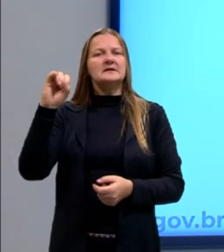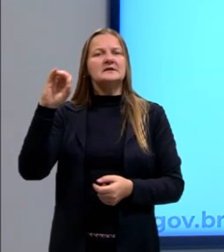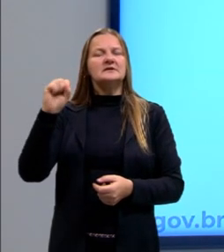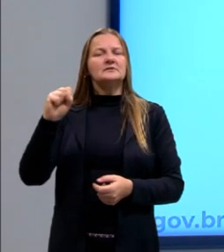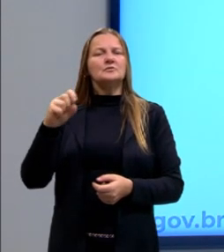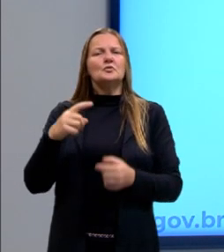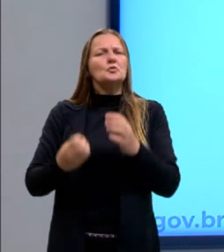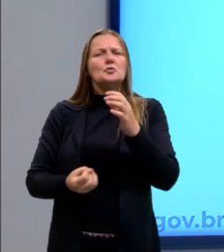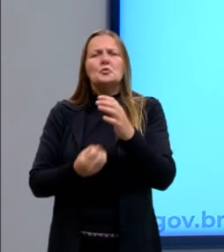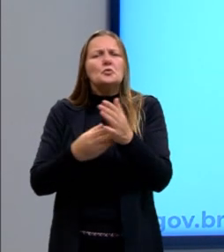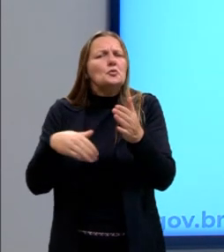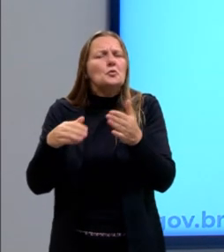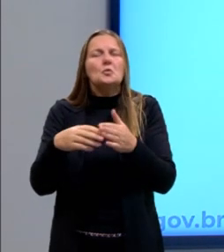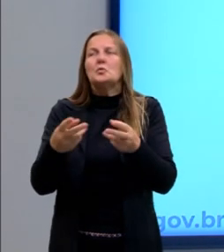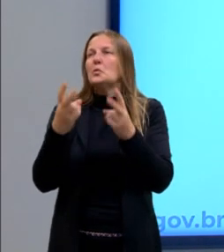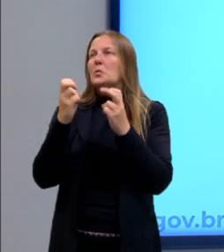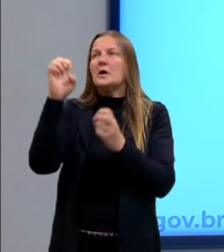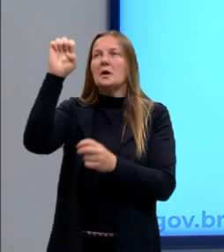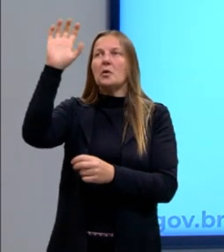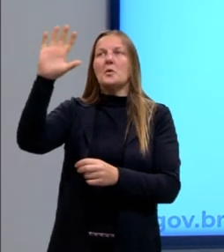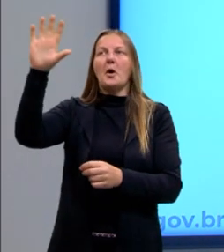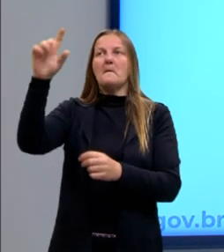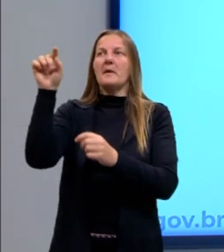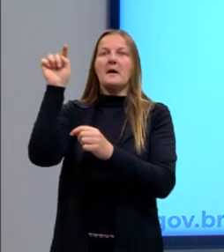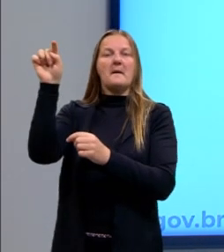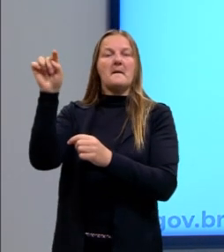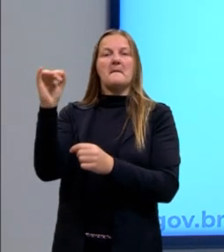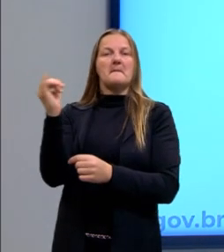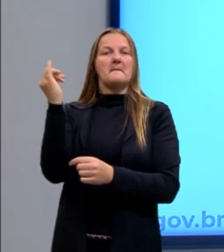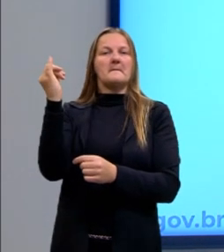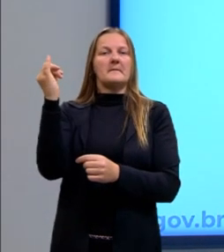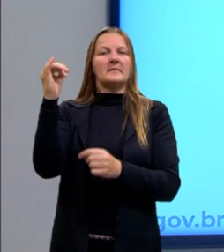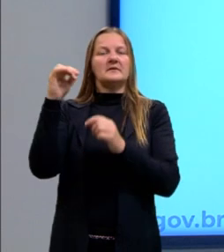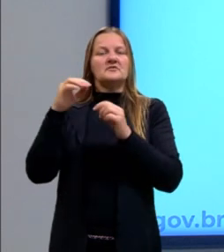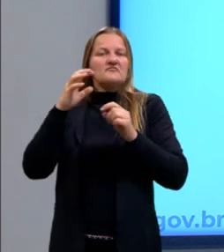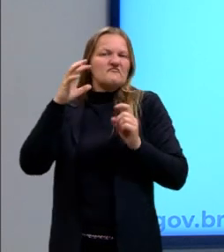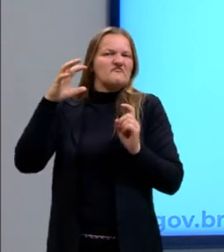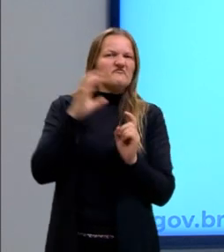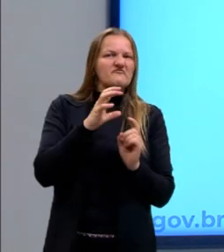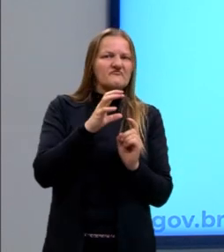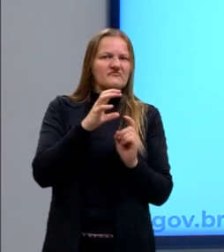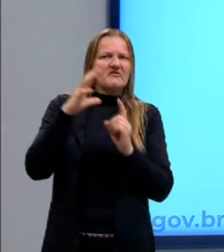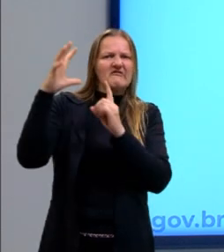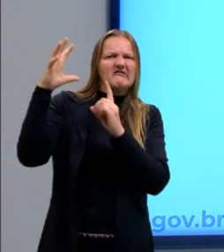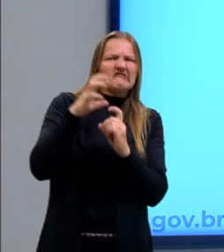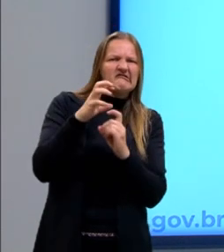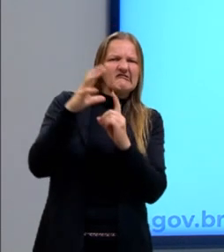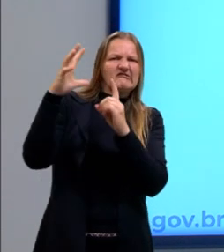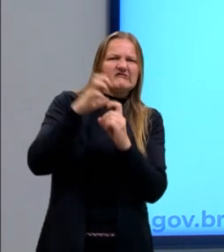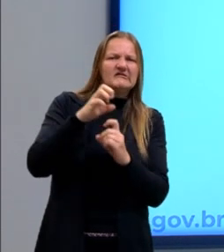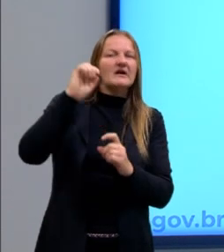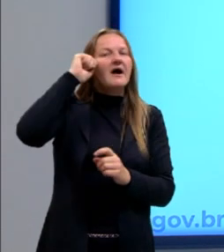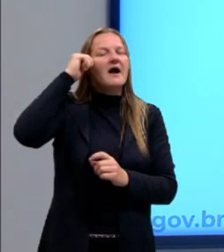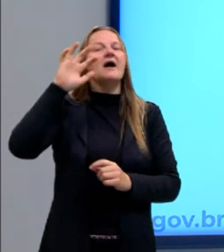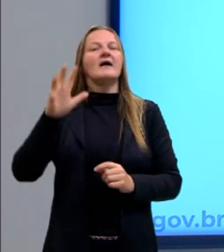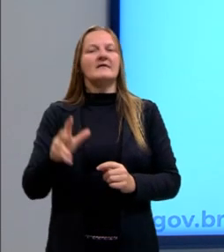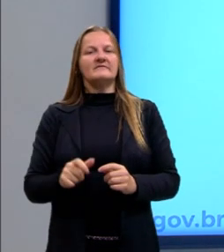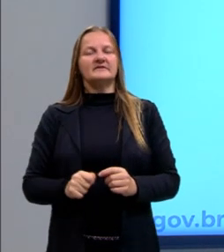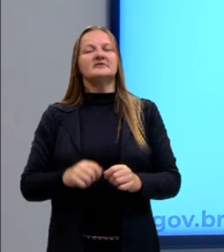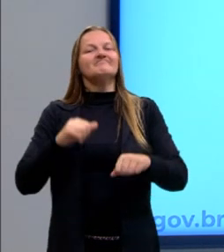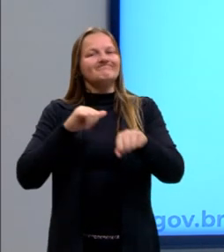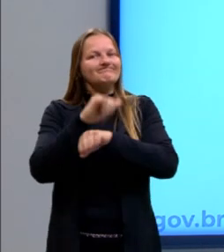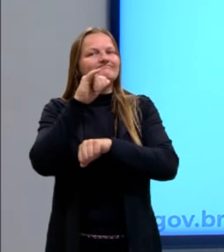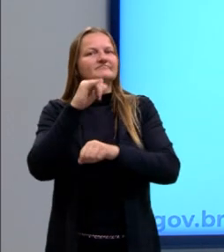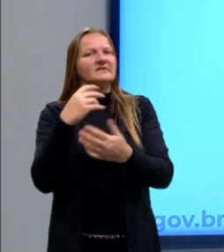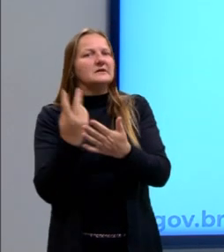tudo foi criado, tudo foi inventado na Europa. E essa também é uma visão extremamente errada, extremamente enganosa. E a gente